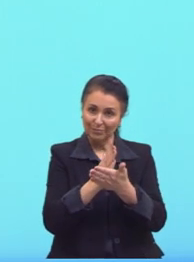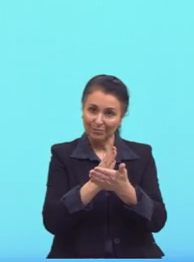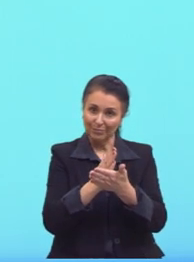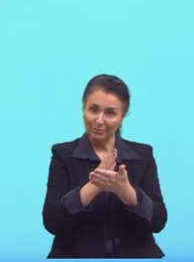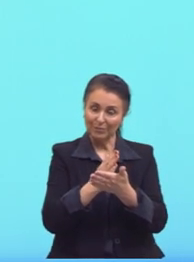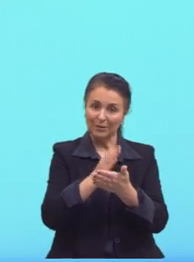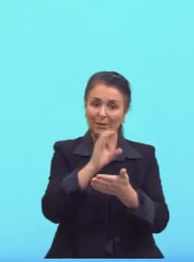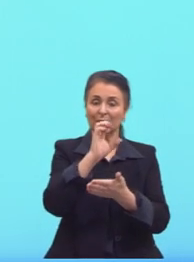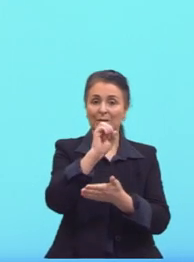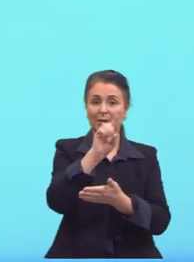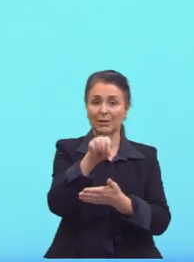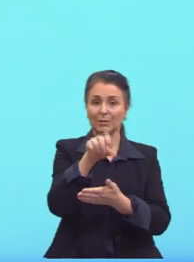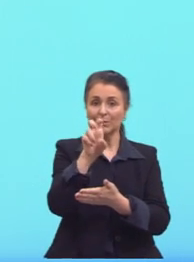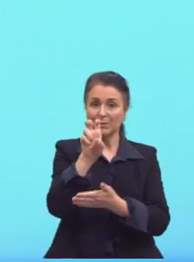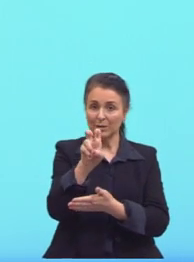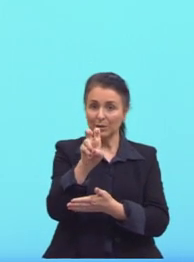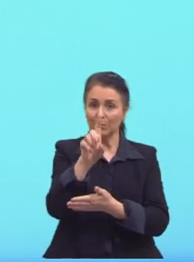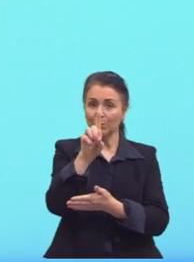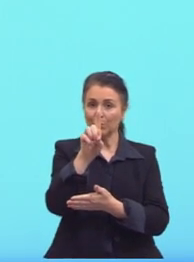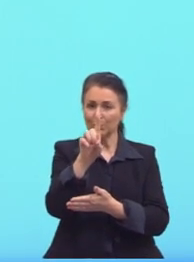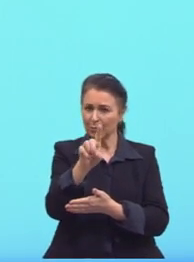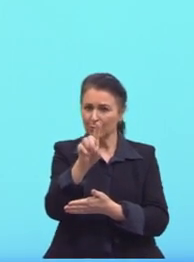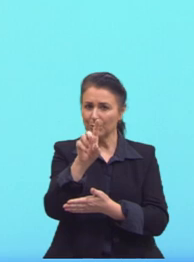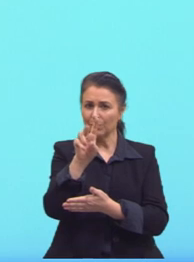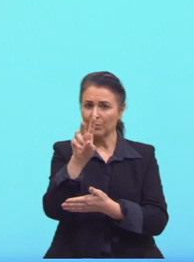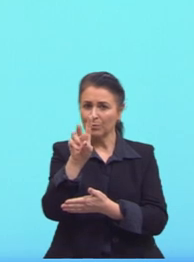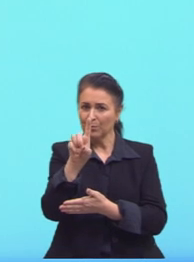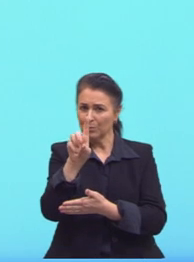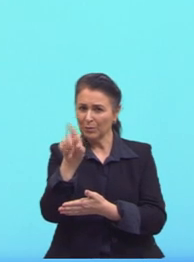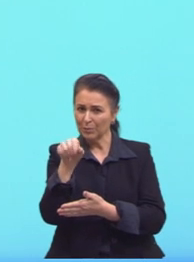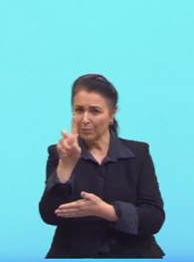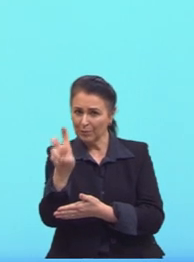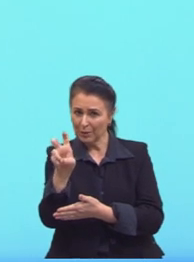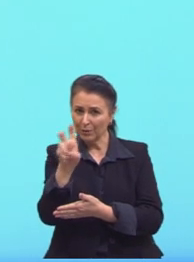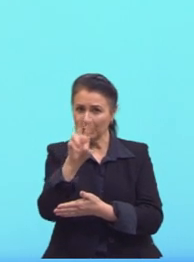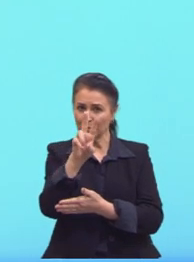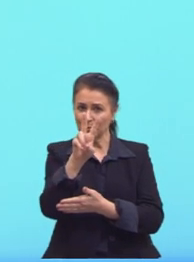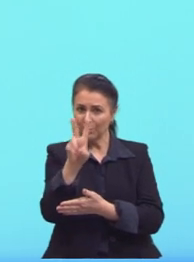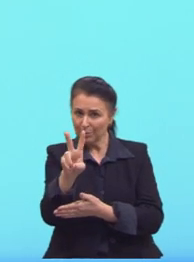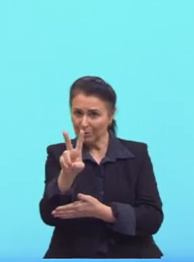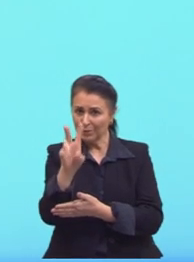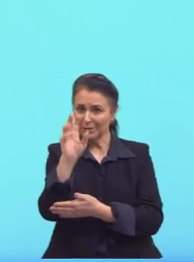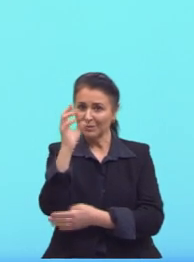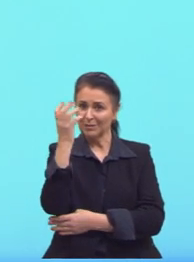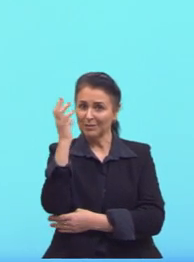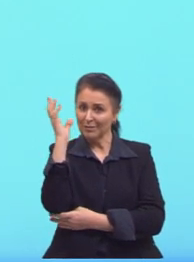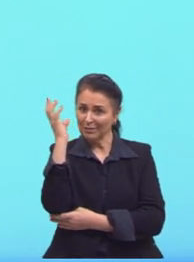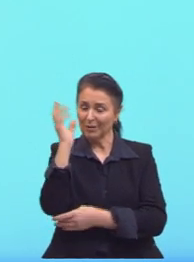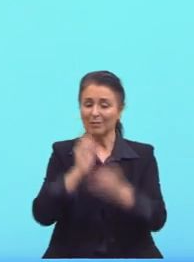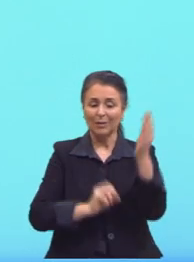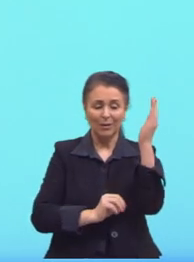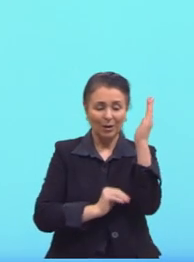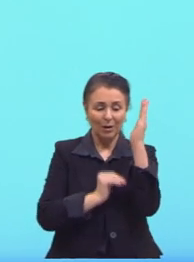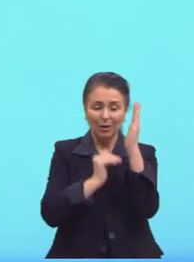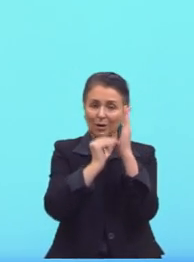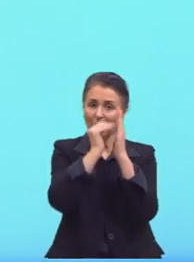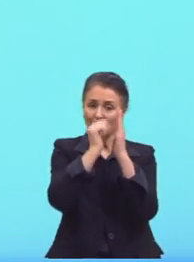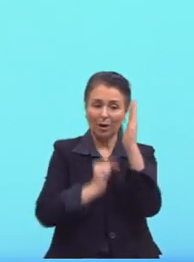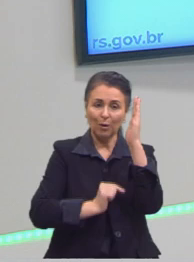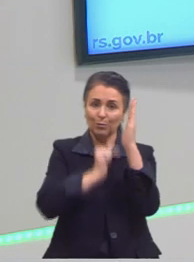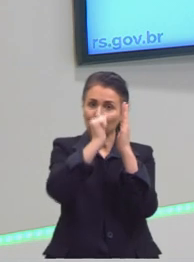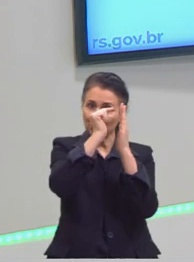cinco, um, um e meio, dois, assim por diante. E também, na altura, a mesma taxa de crescimento ali,